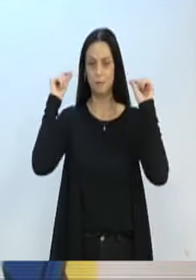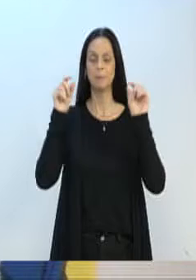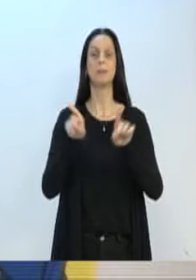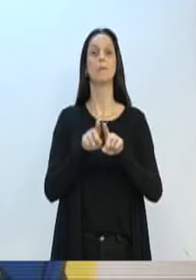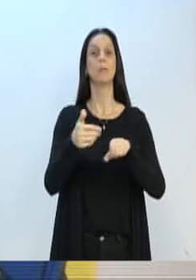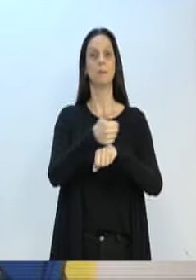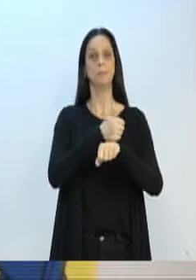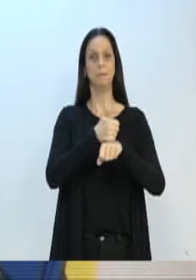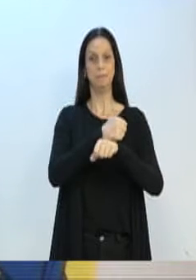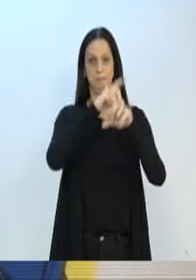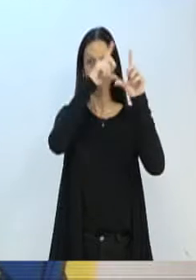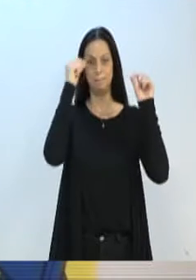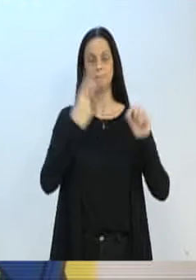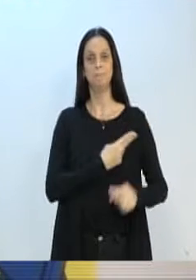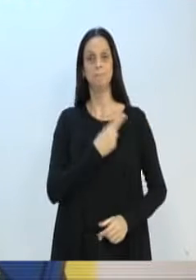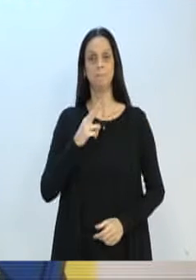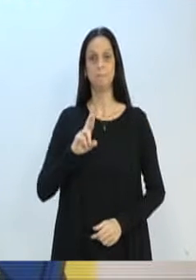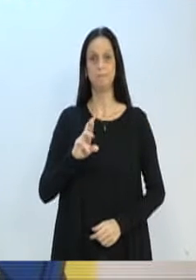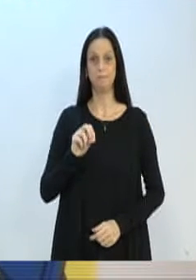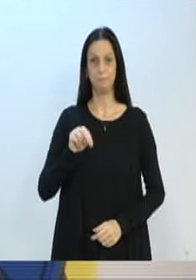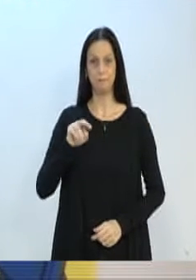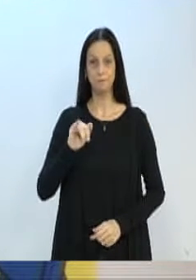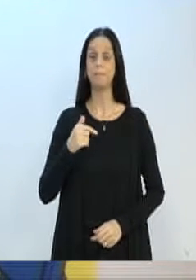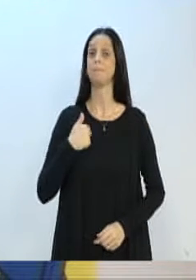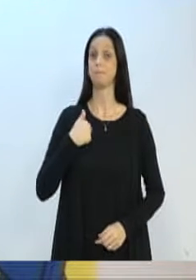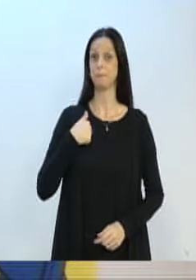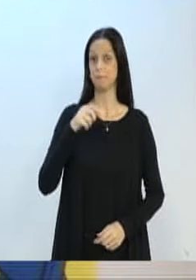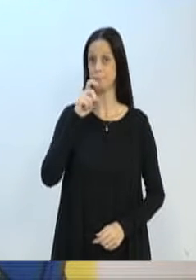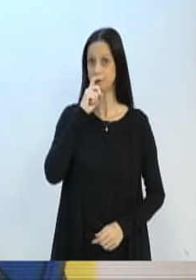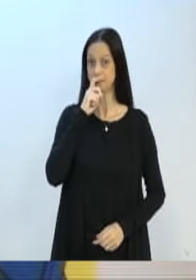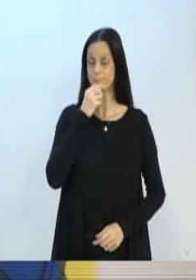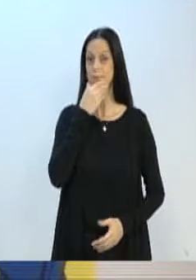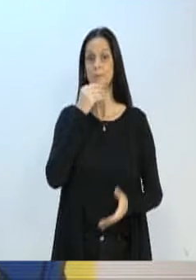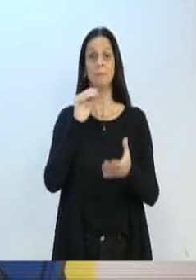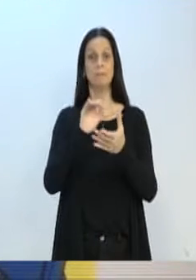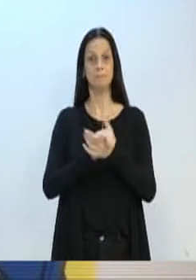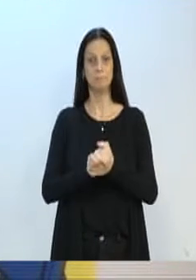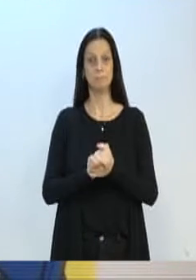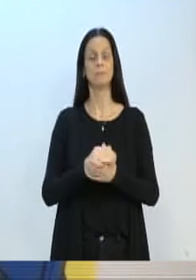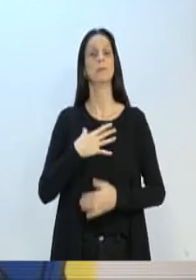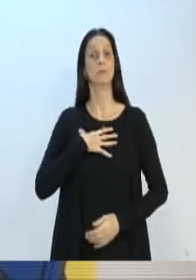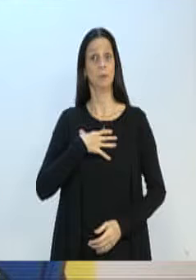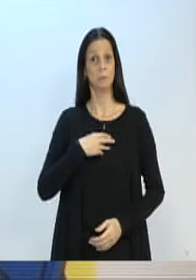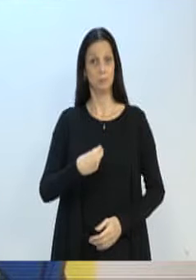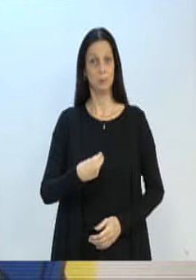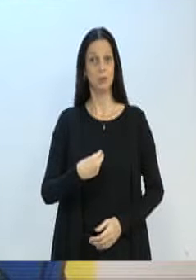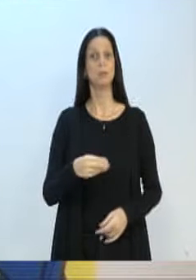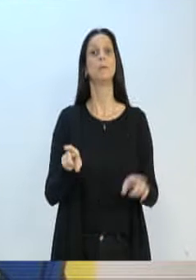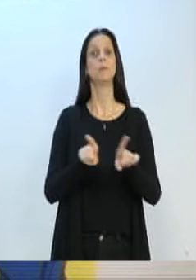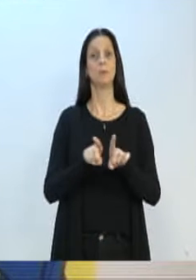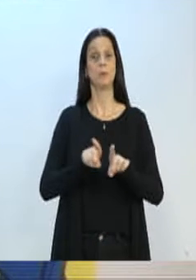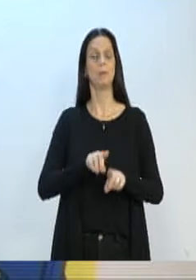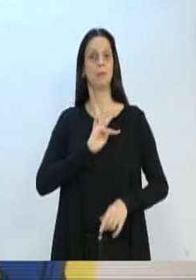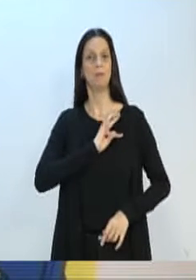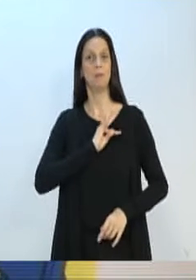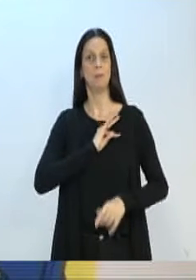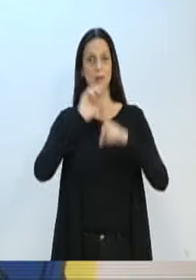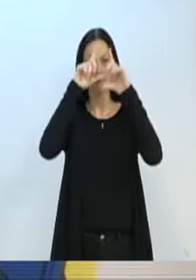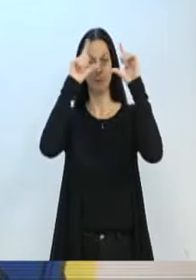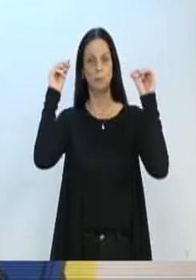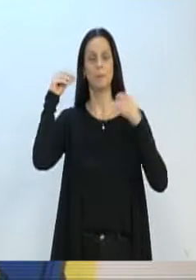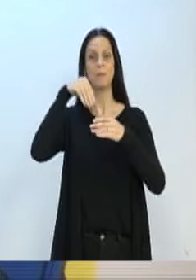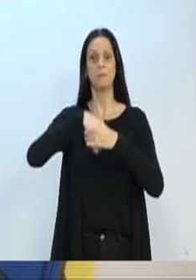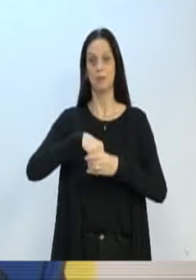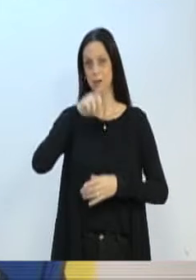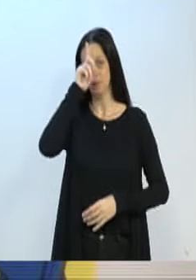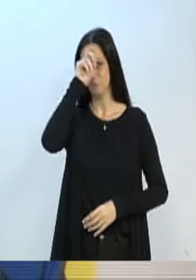Meu nome é Rony, eu sou pai, esposo, sou filho e sou técnico de enfermagem no hospital aqui da